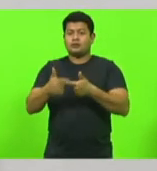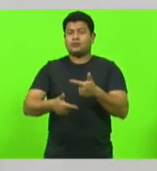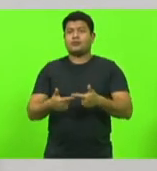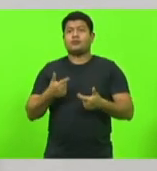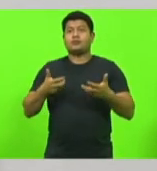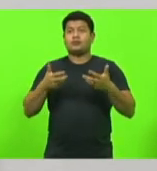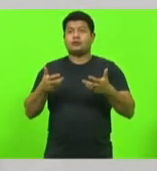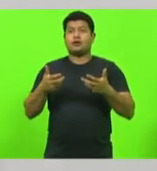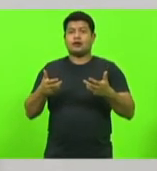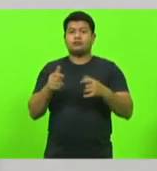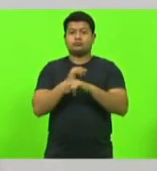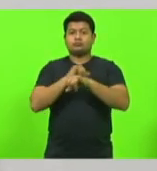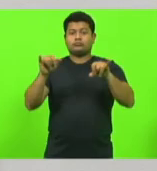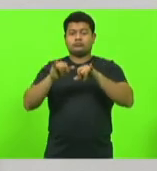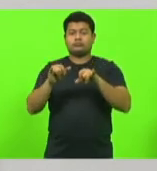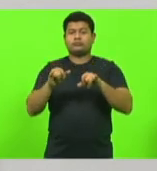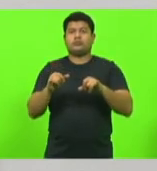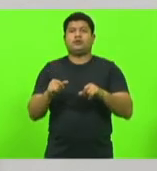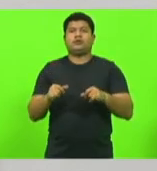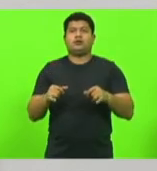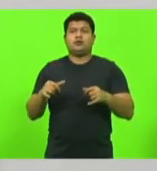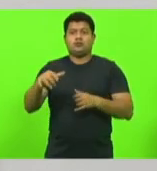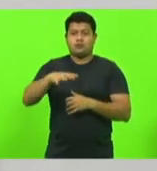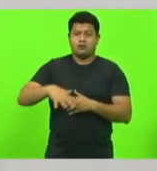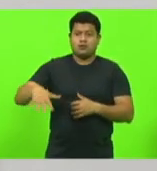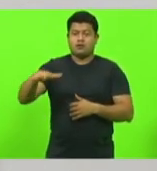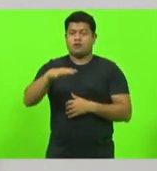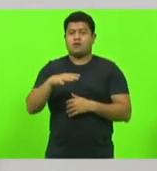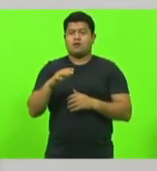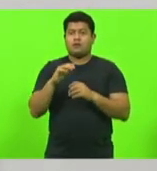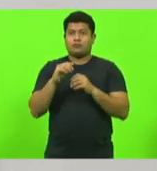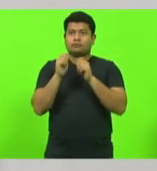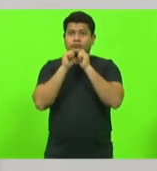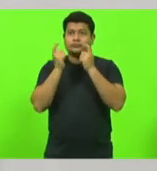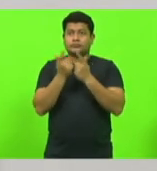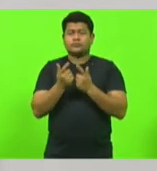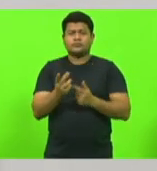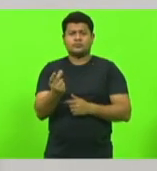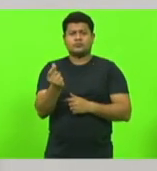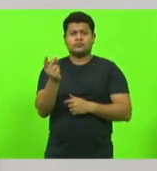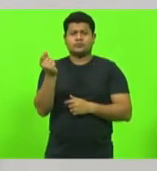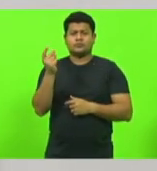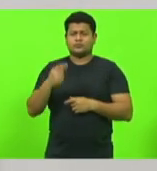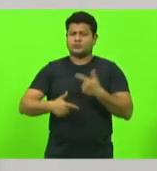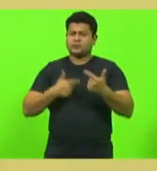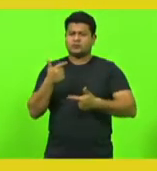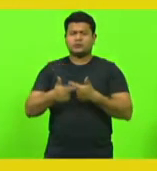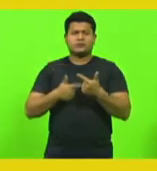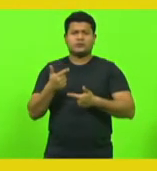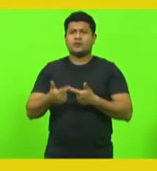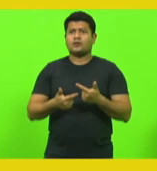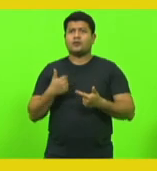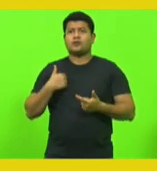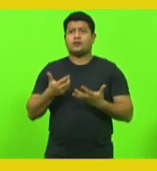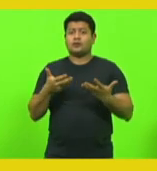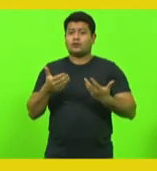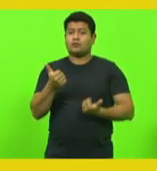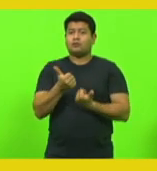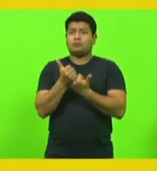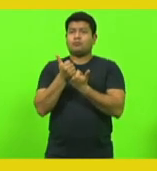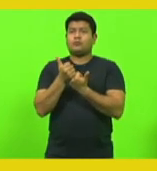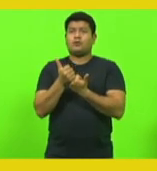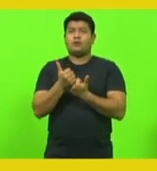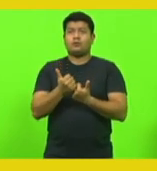sobre algo que estou tratando aqui no âmbito do parlamento catarinense há muito tempo, e que nós queremos o apoio do parlamento